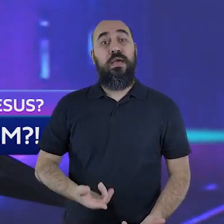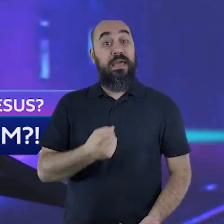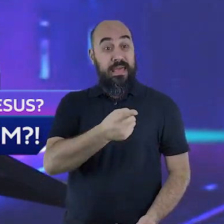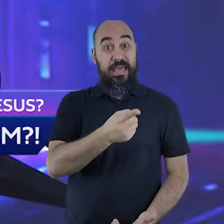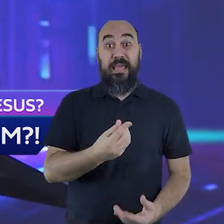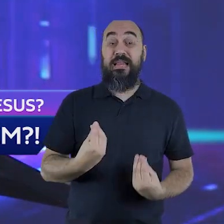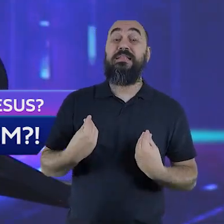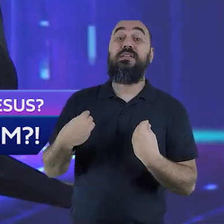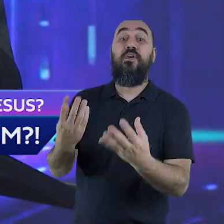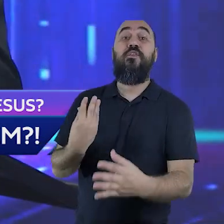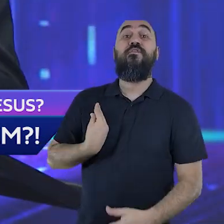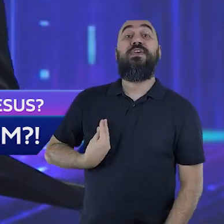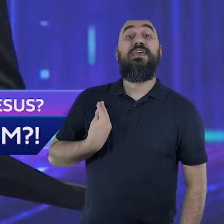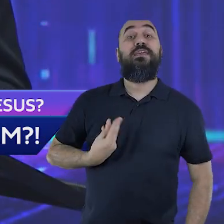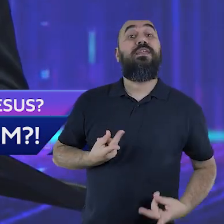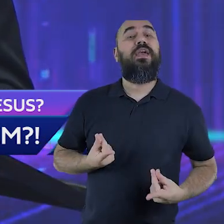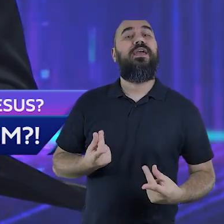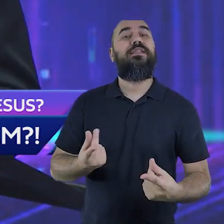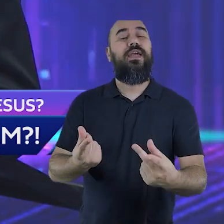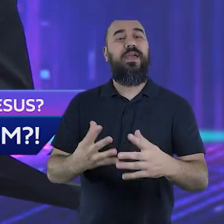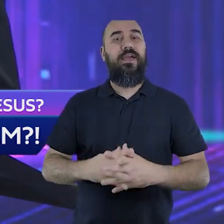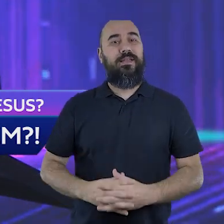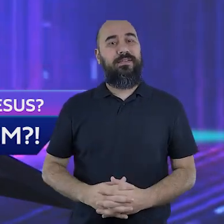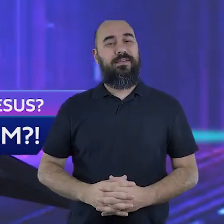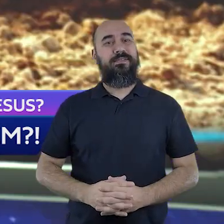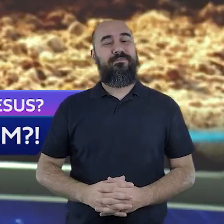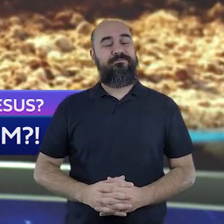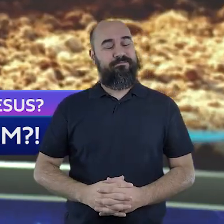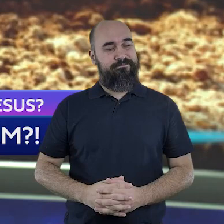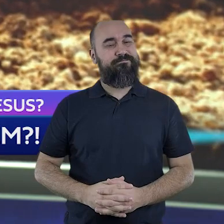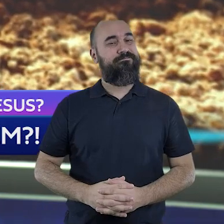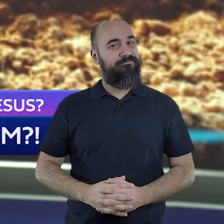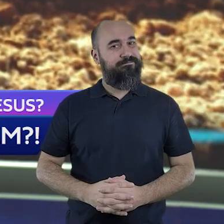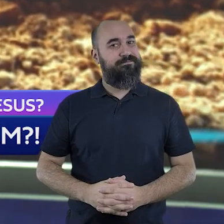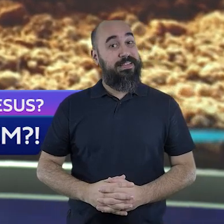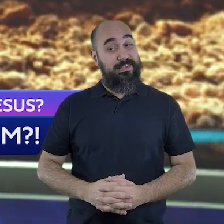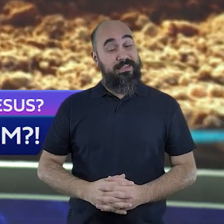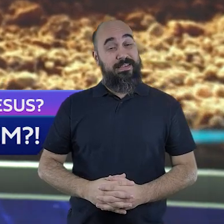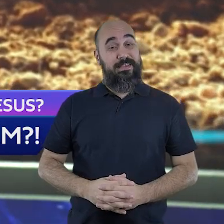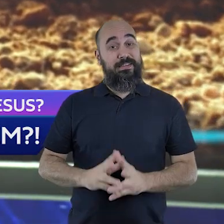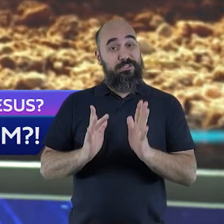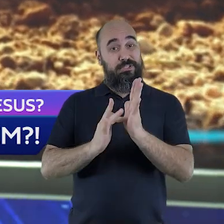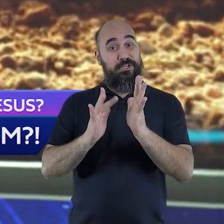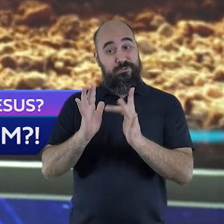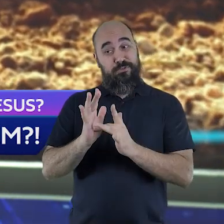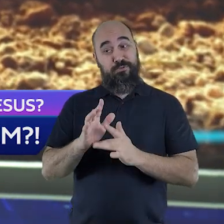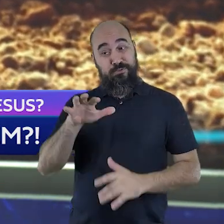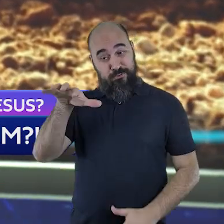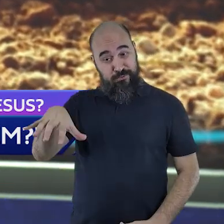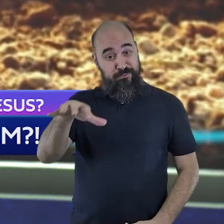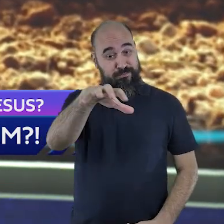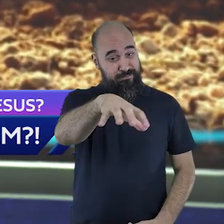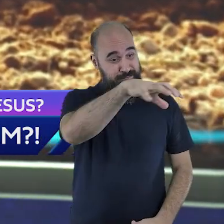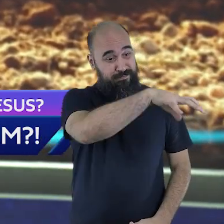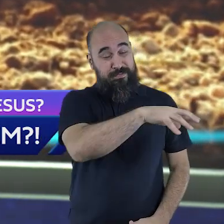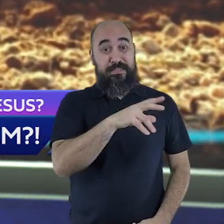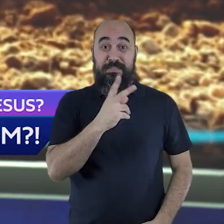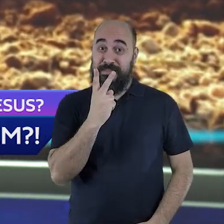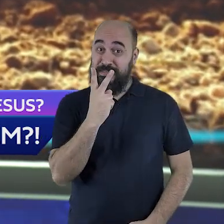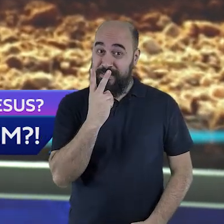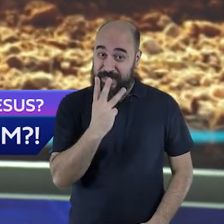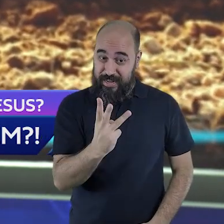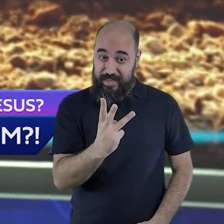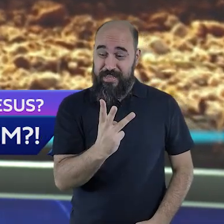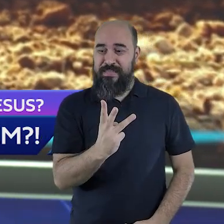o doador da vida eterna esse é o Cristo do Getsemane é o Cristo do Calvário